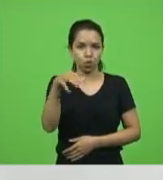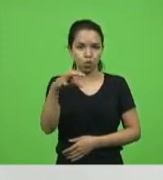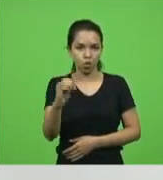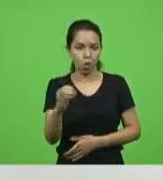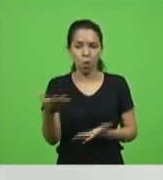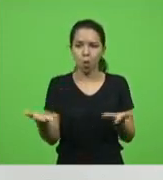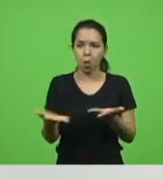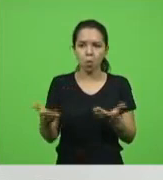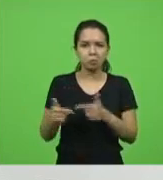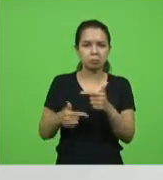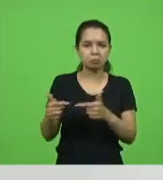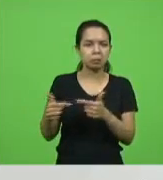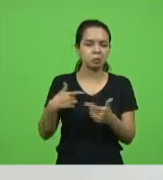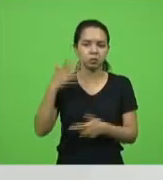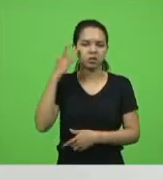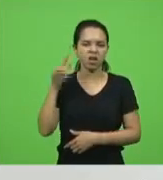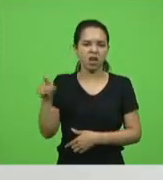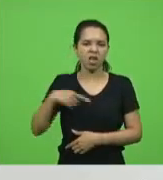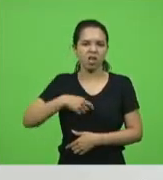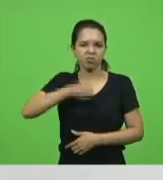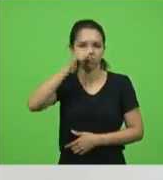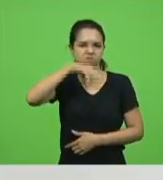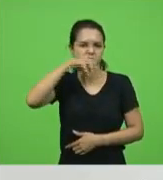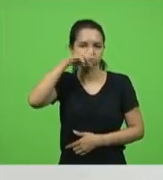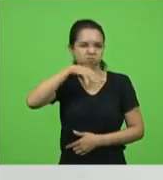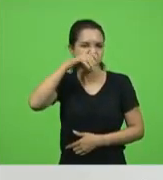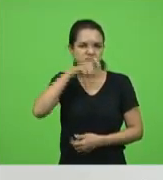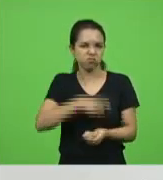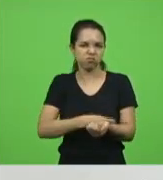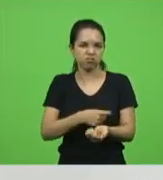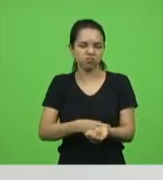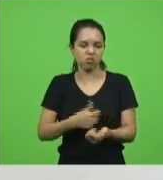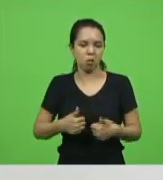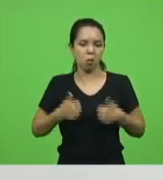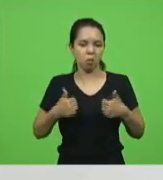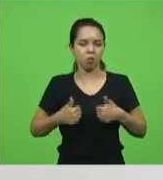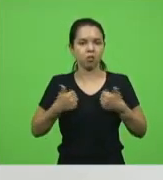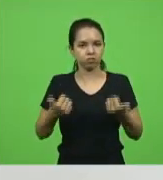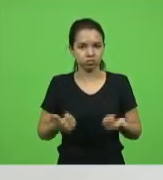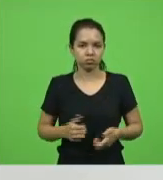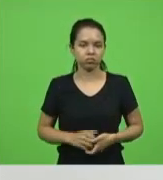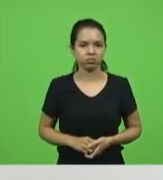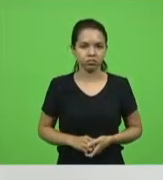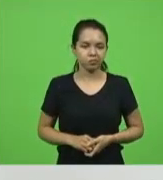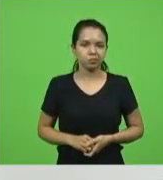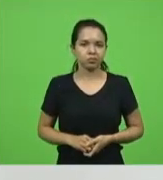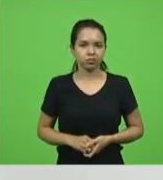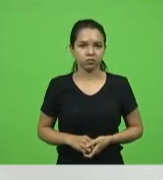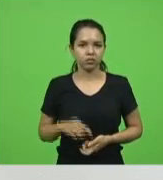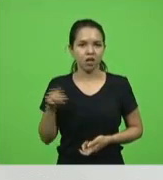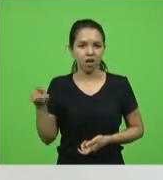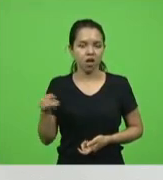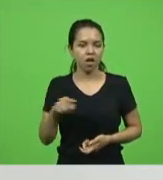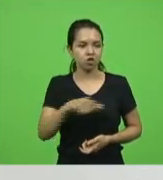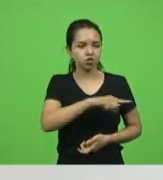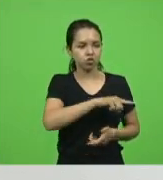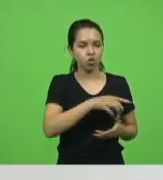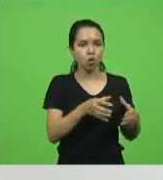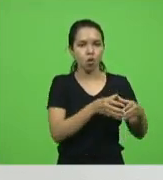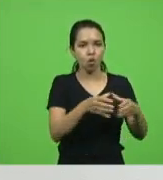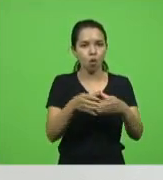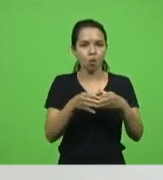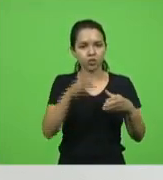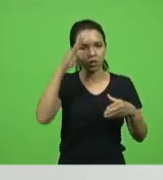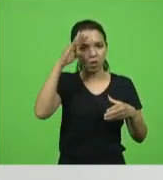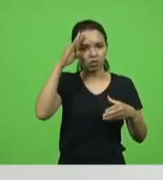extremamente grosso, antipático, arrogante e tratava o soldado ali como se fosse um animal